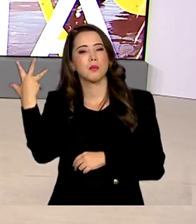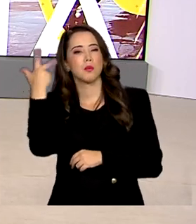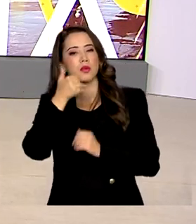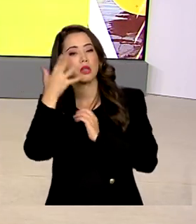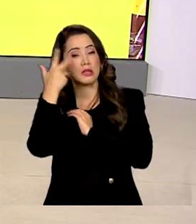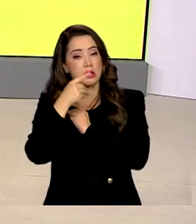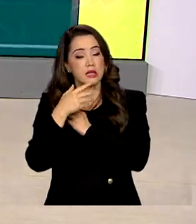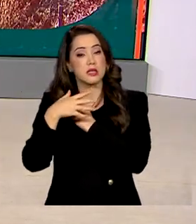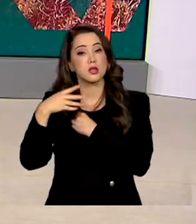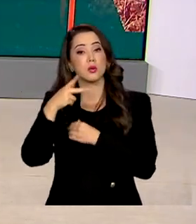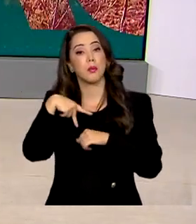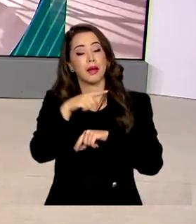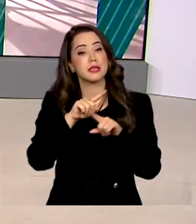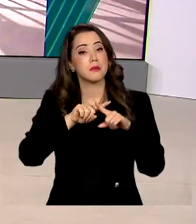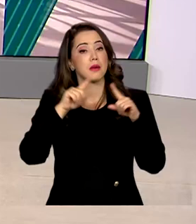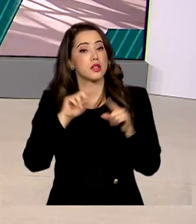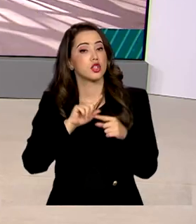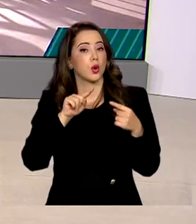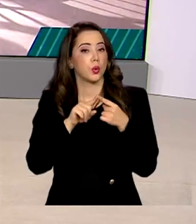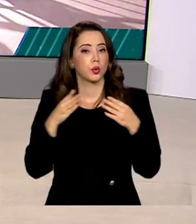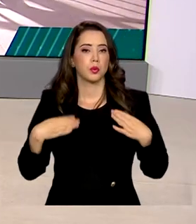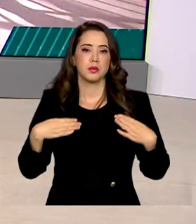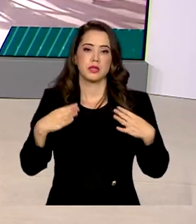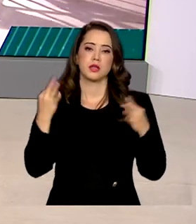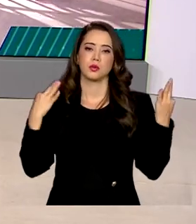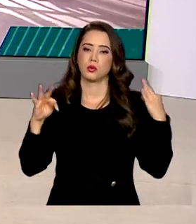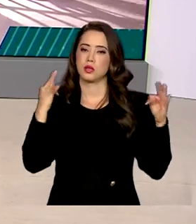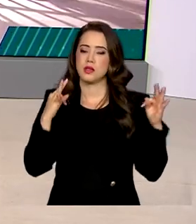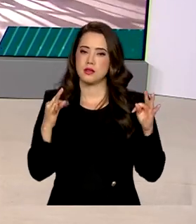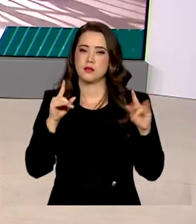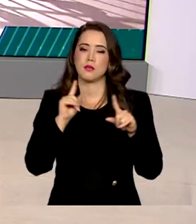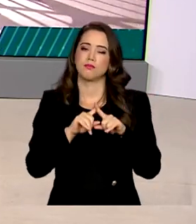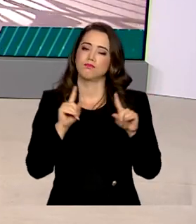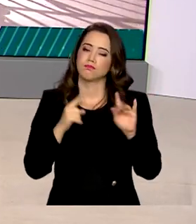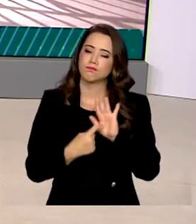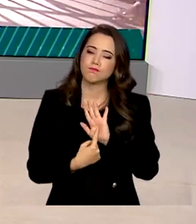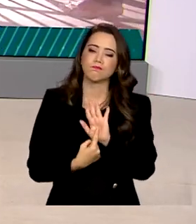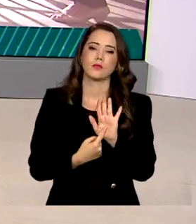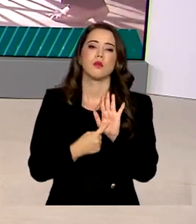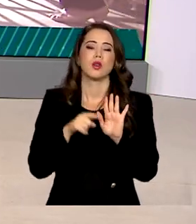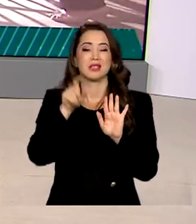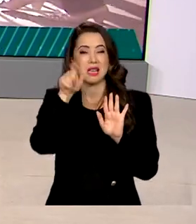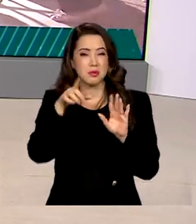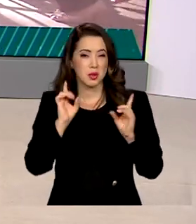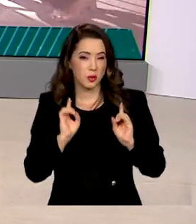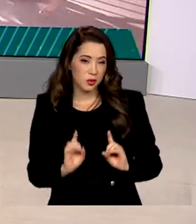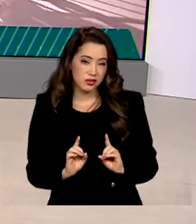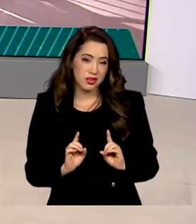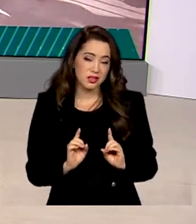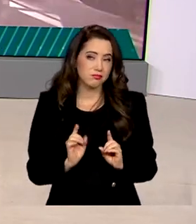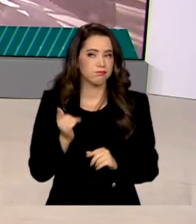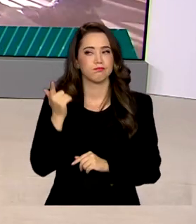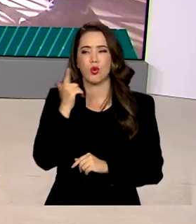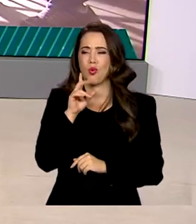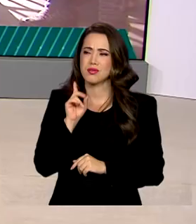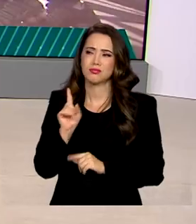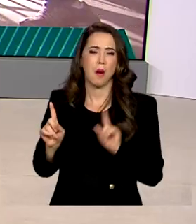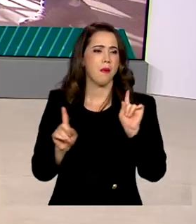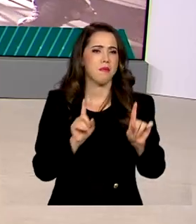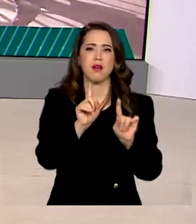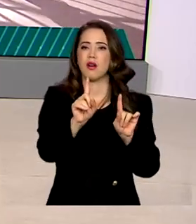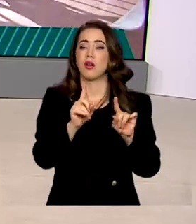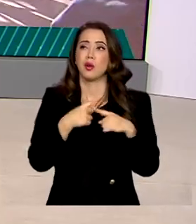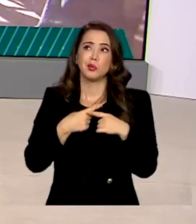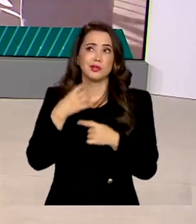Mas segundo uma pesquisa do Ministério do Turismo, esta realidade é diferente para as pessoas com deficiência, que deixam de